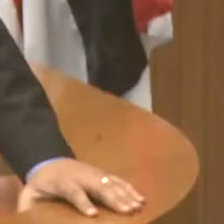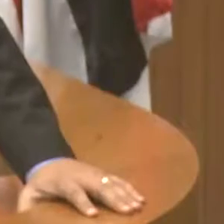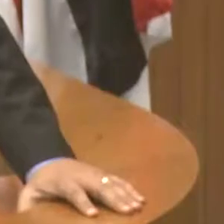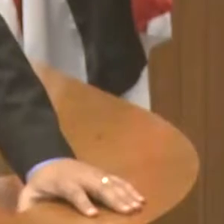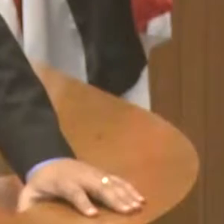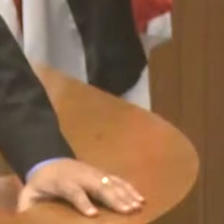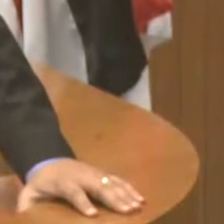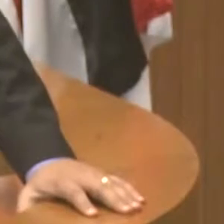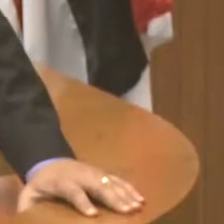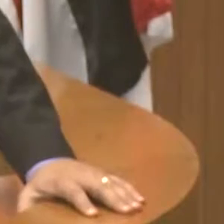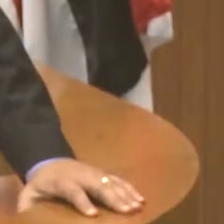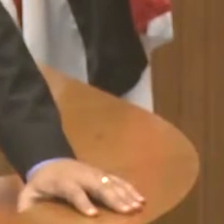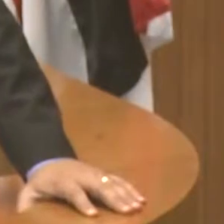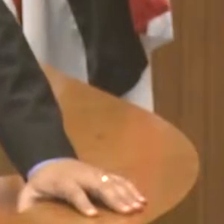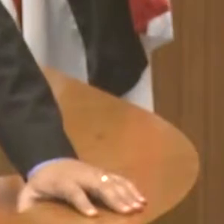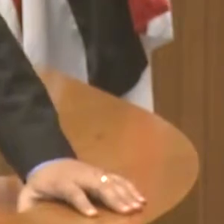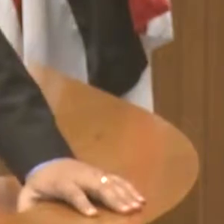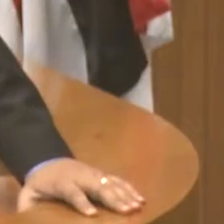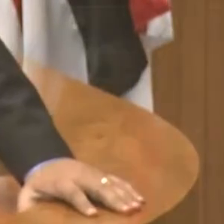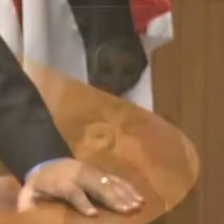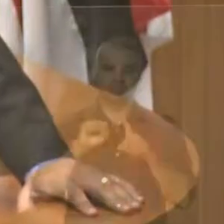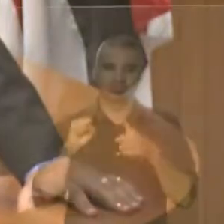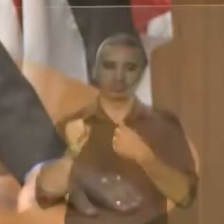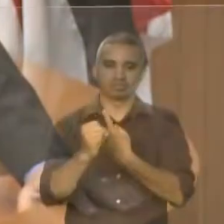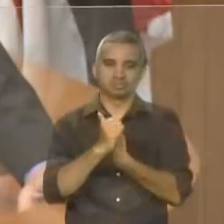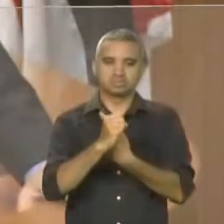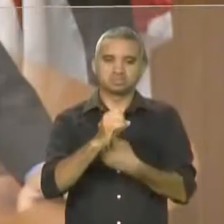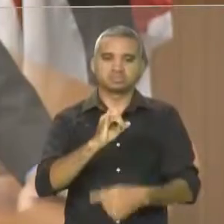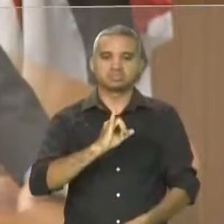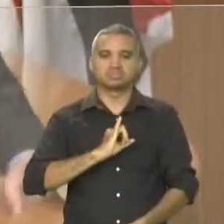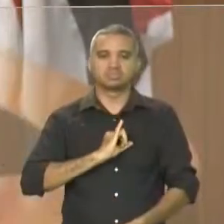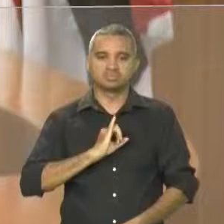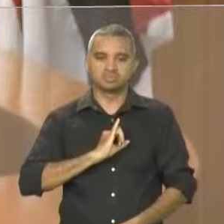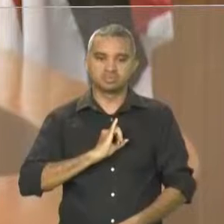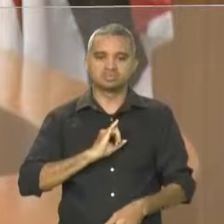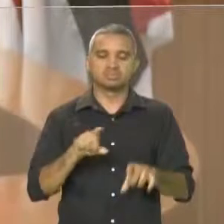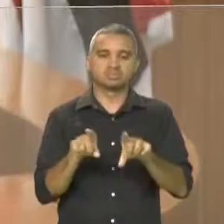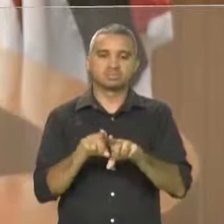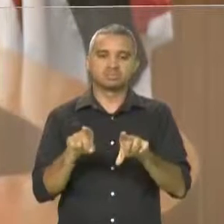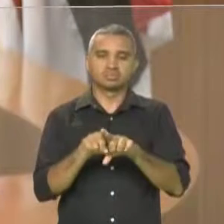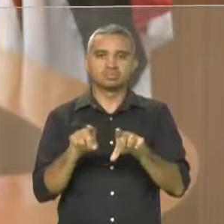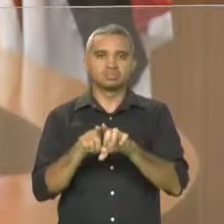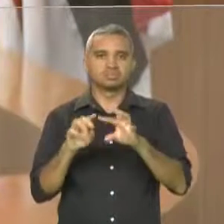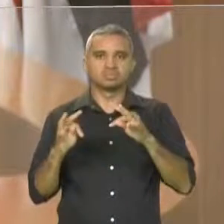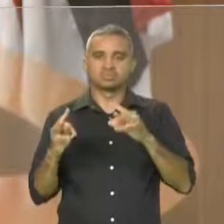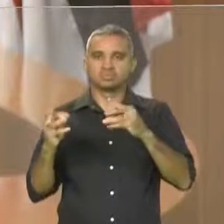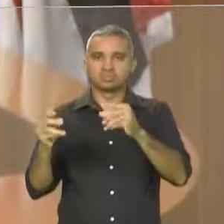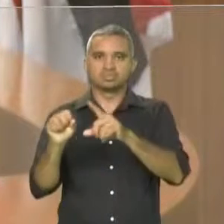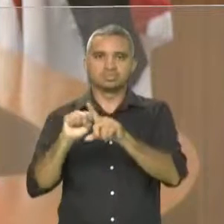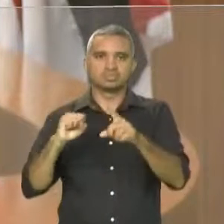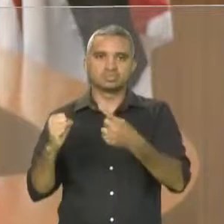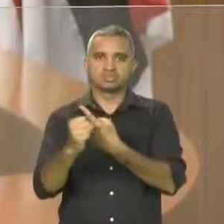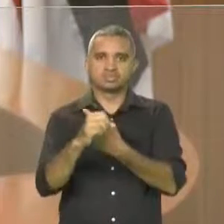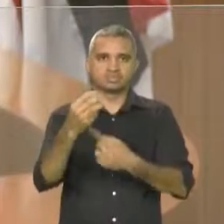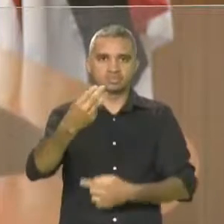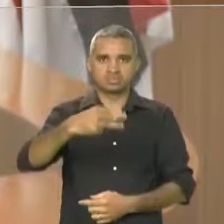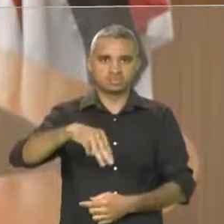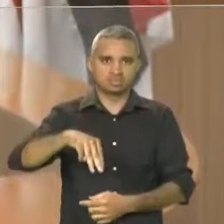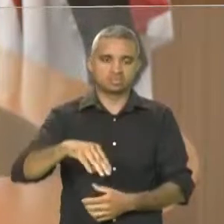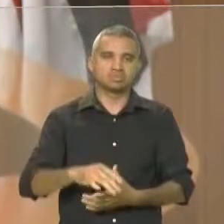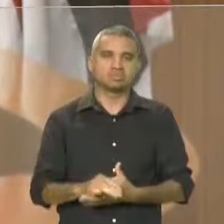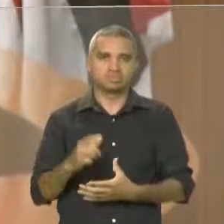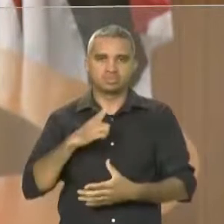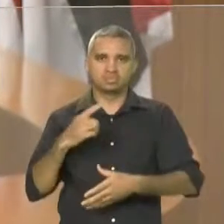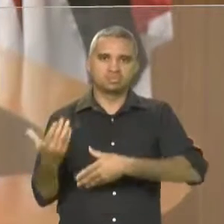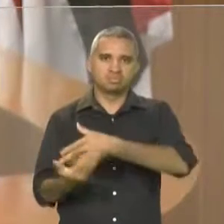e toda a sociedade do Maranhão, no entrelaçamento pelo fortalecimento